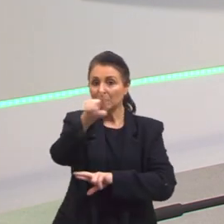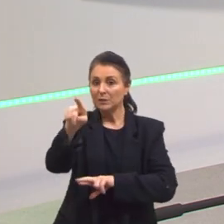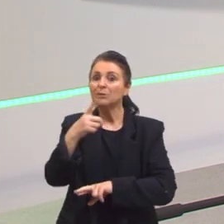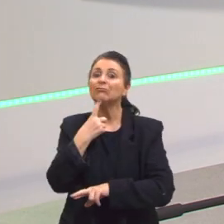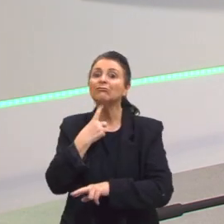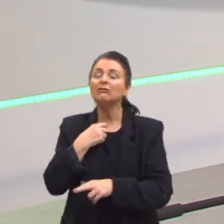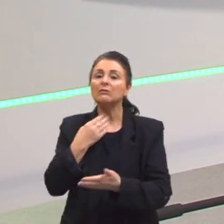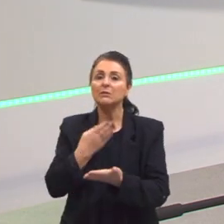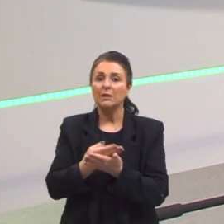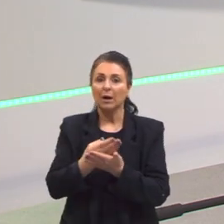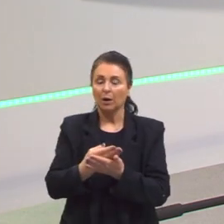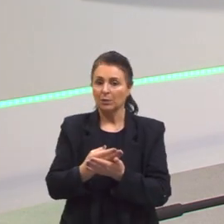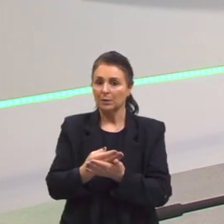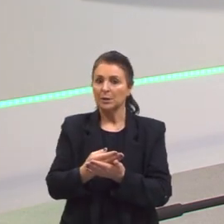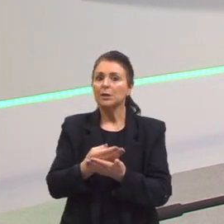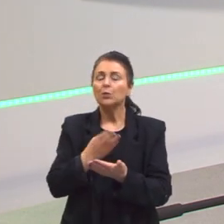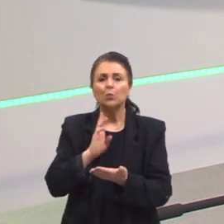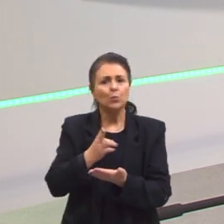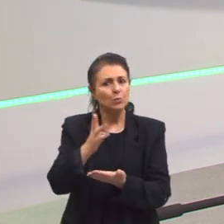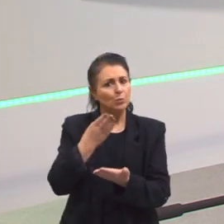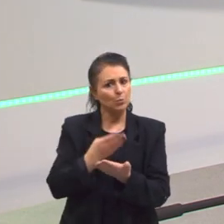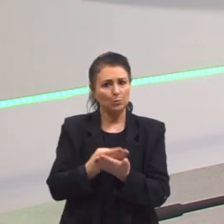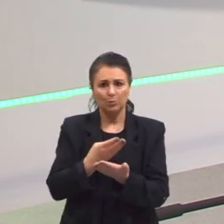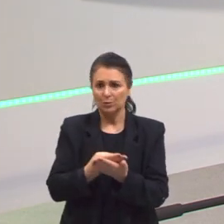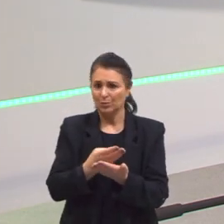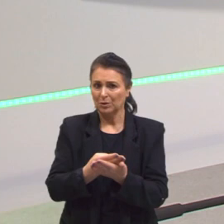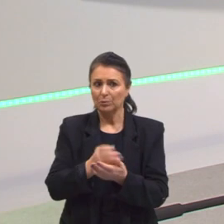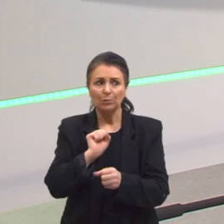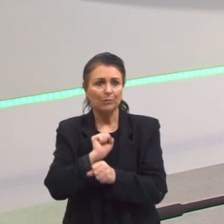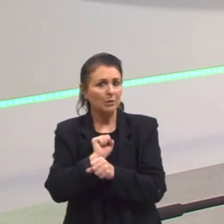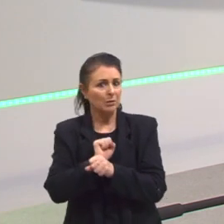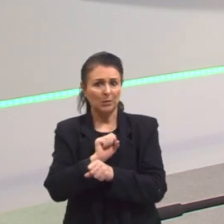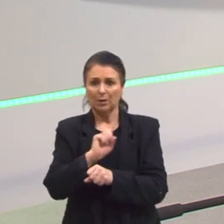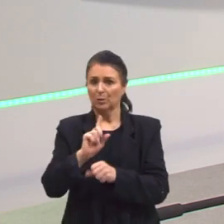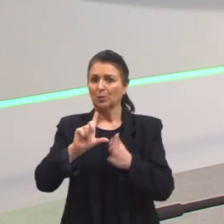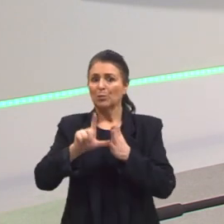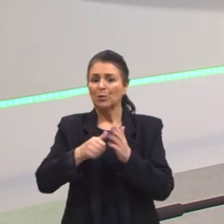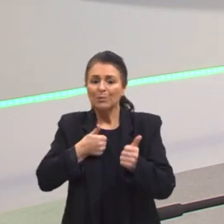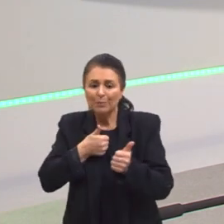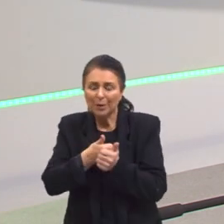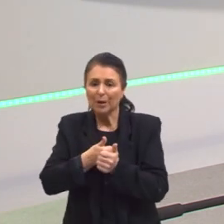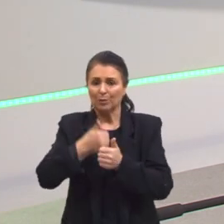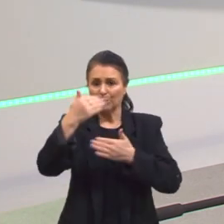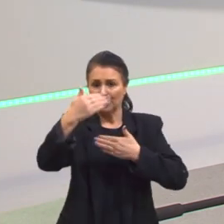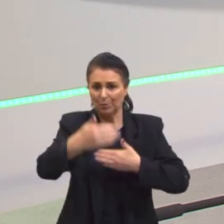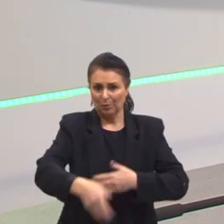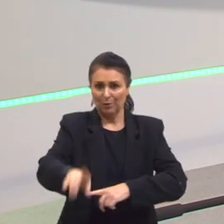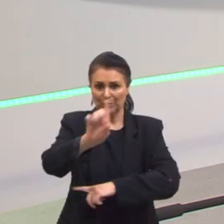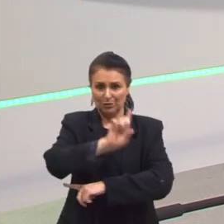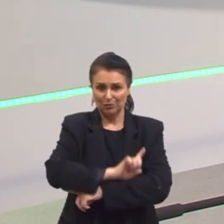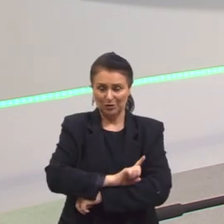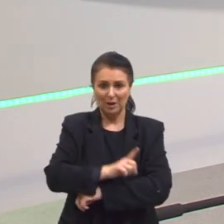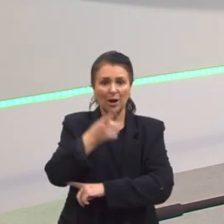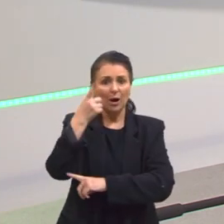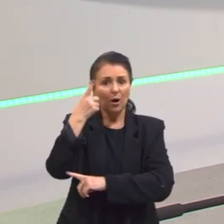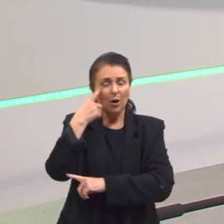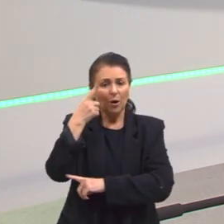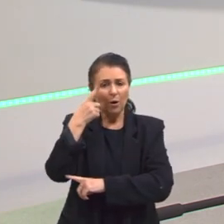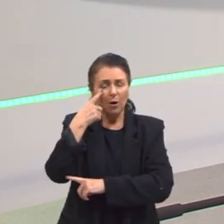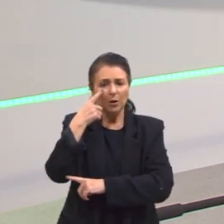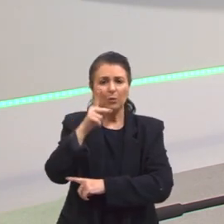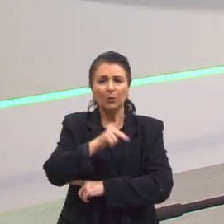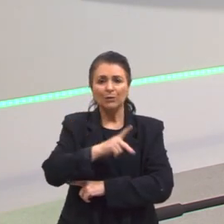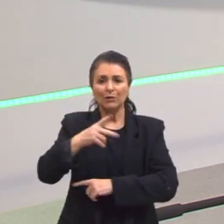aulas, não deixe para a última hora para estudar, é uma dica, vejam um pouquinho lá, quando a gente falou na